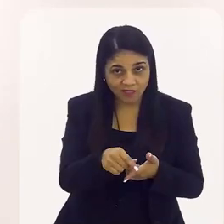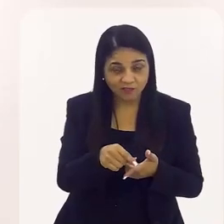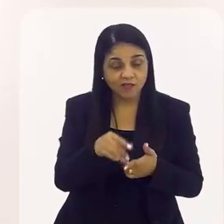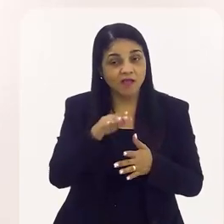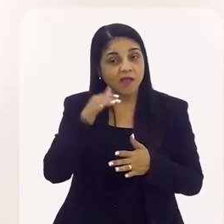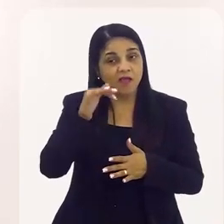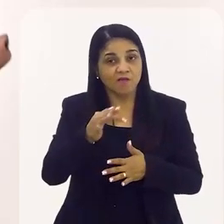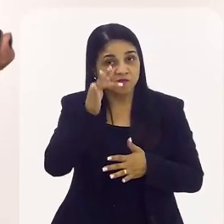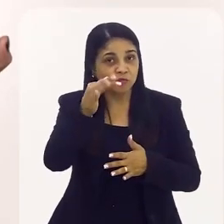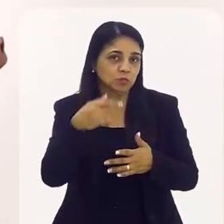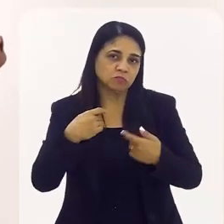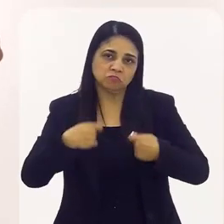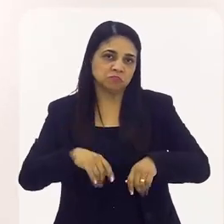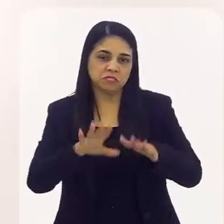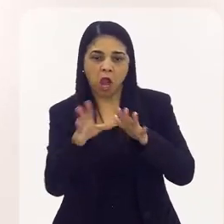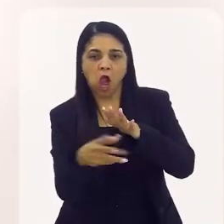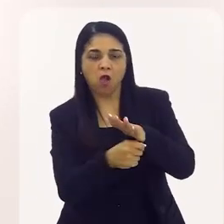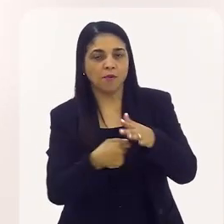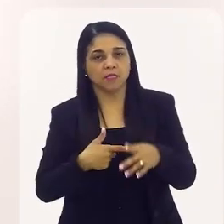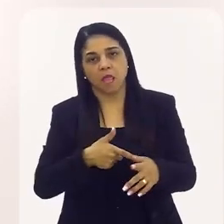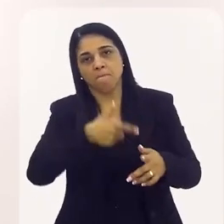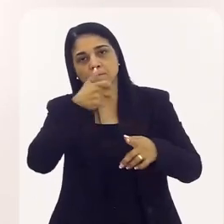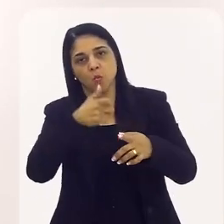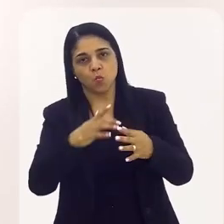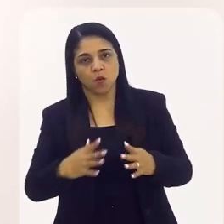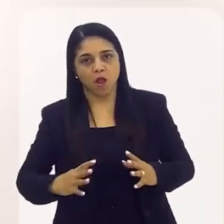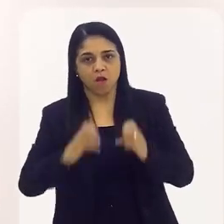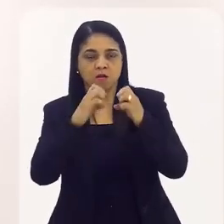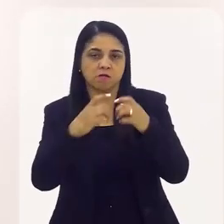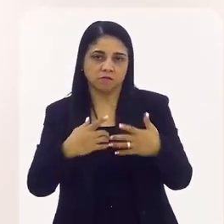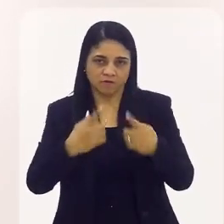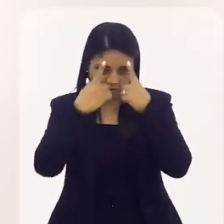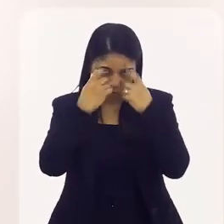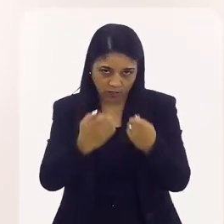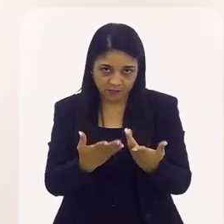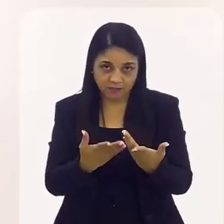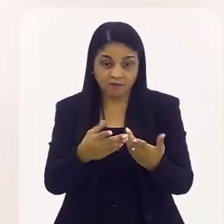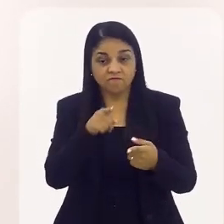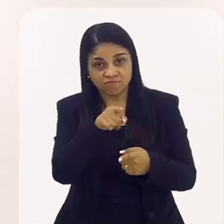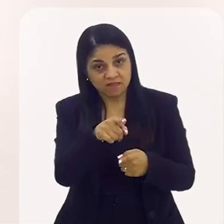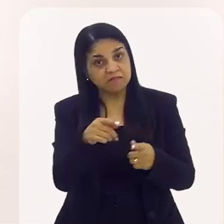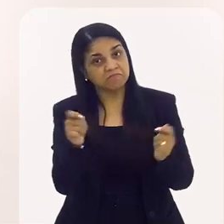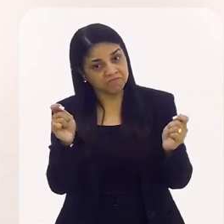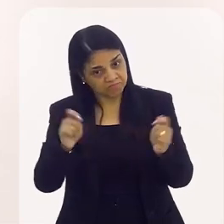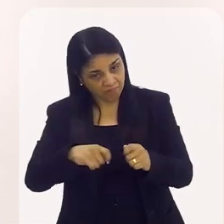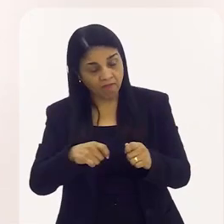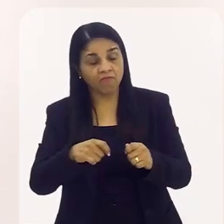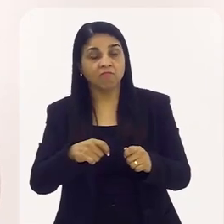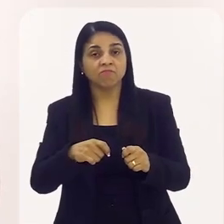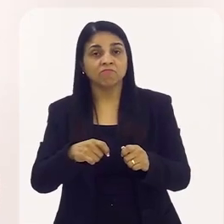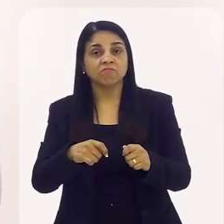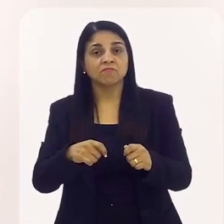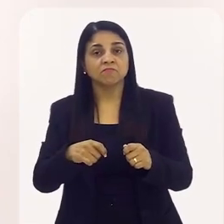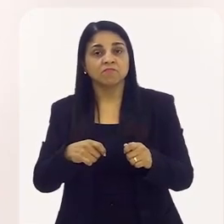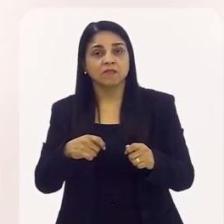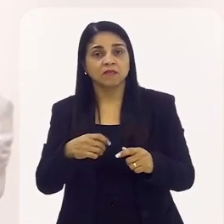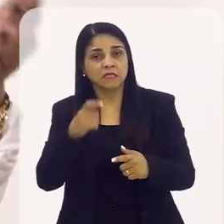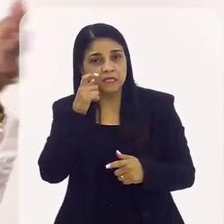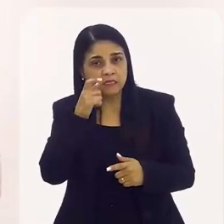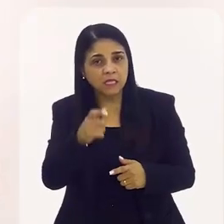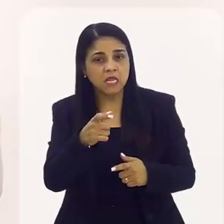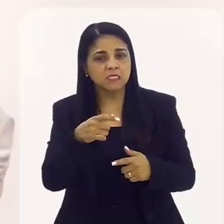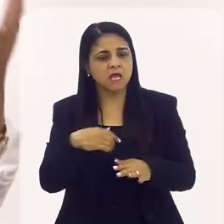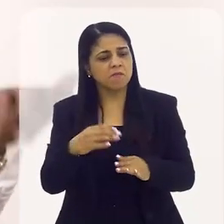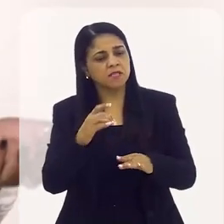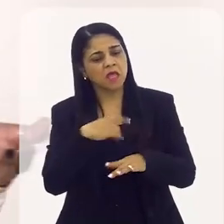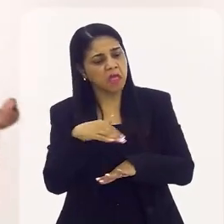acha que não tem nada a ver com isso. Você tem tudo a ver com isso. Então, não basta somente dizer Ah, mas